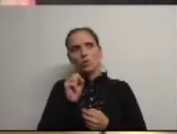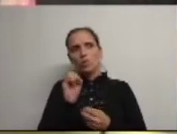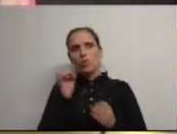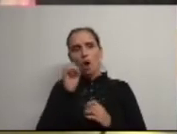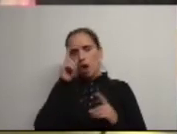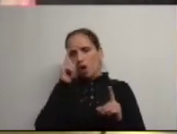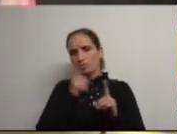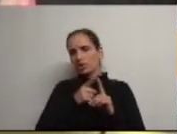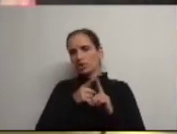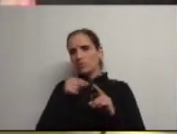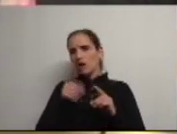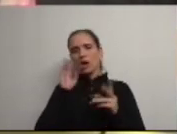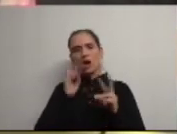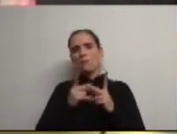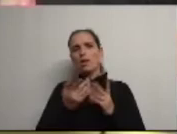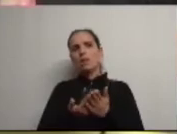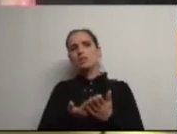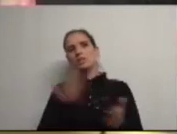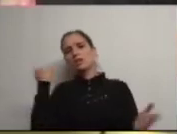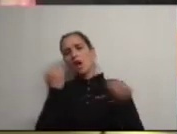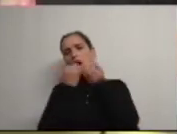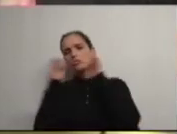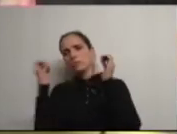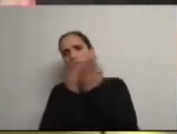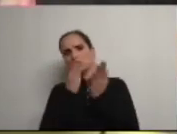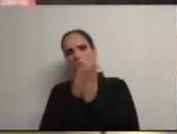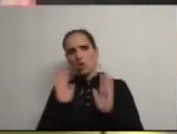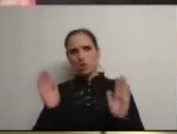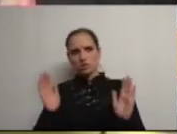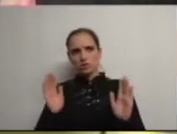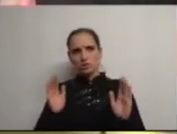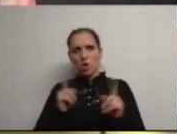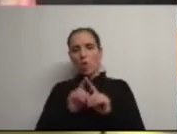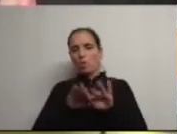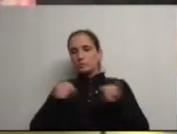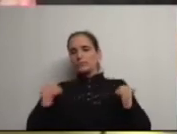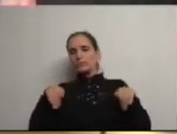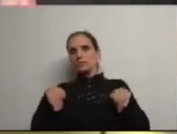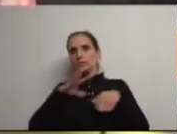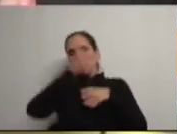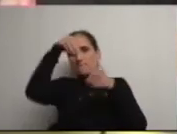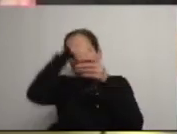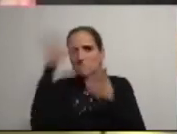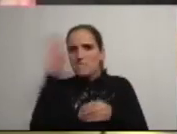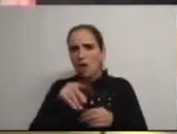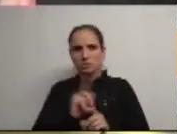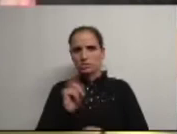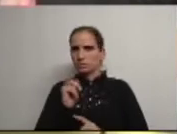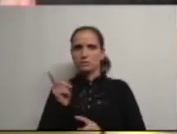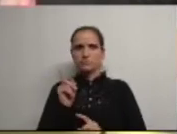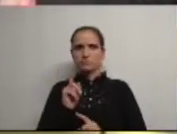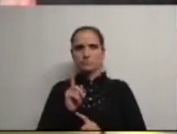objetivo desta câmara retirar autonomia às escolas ou emiscuir-se lá mais dentro ok